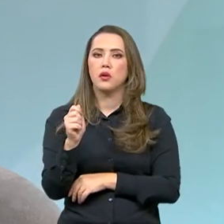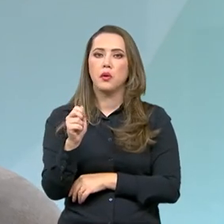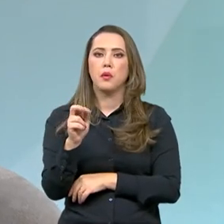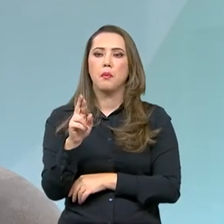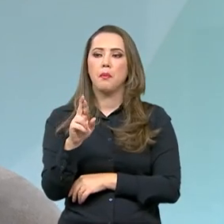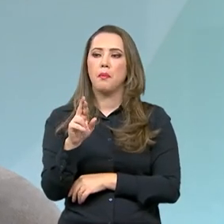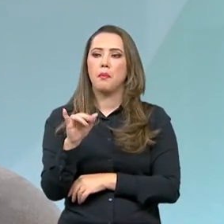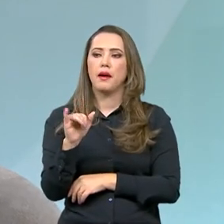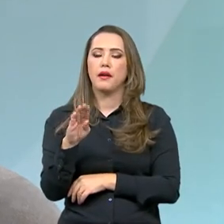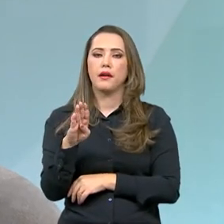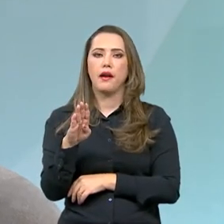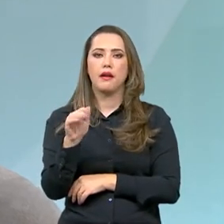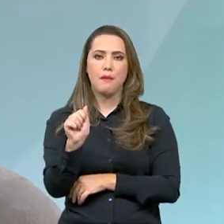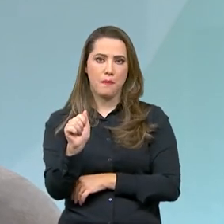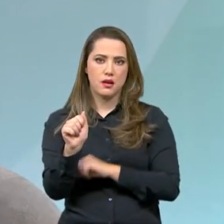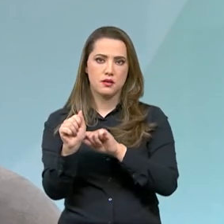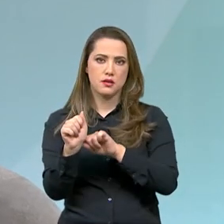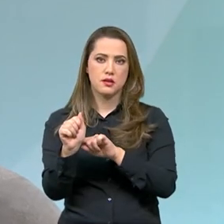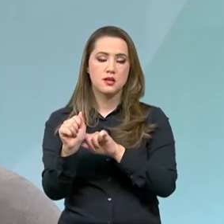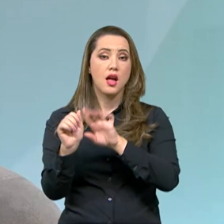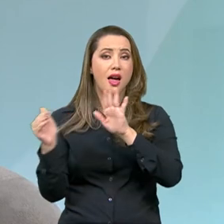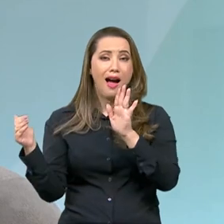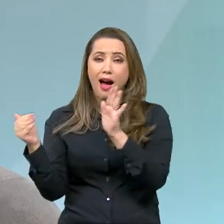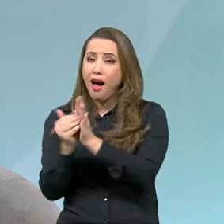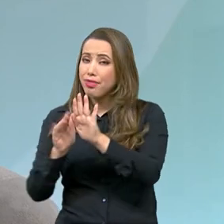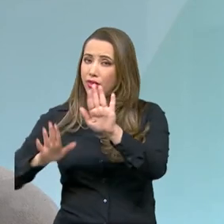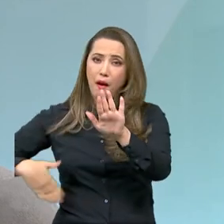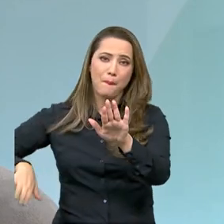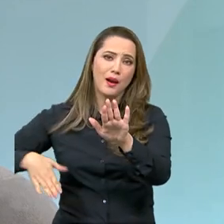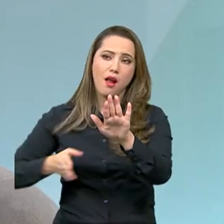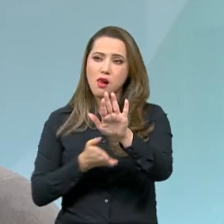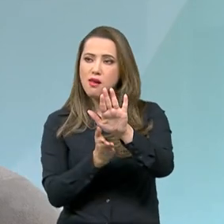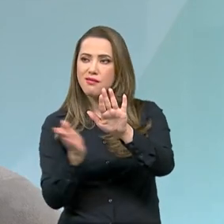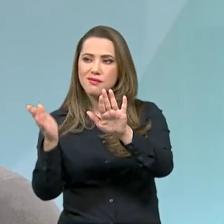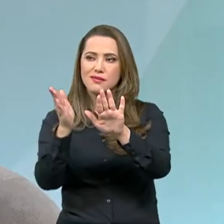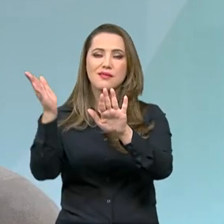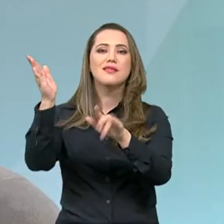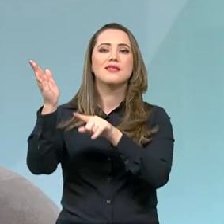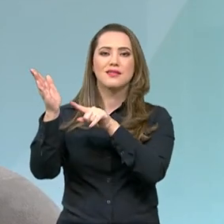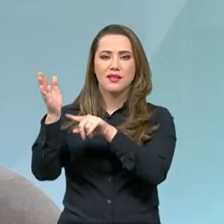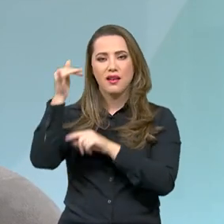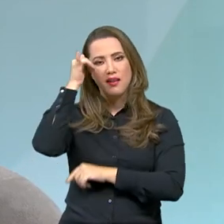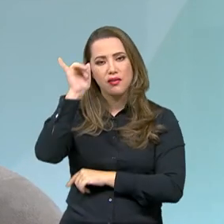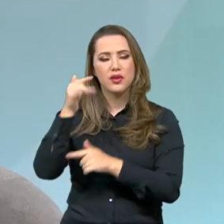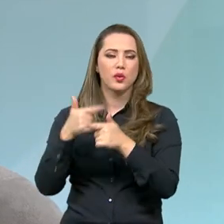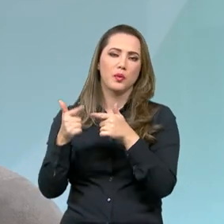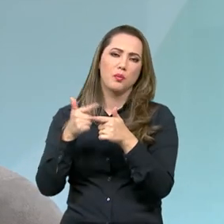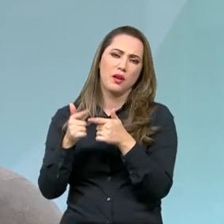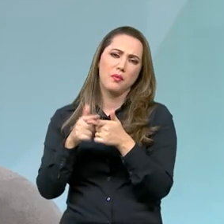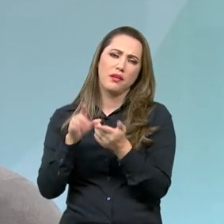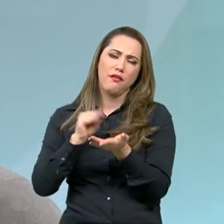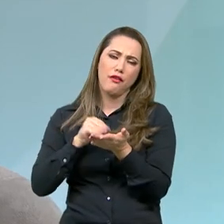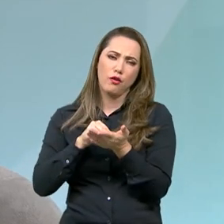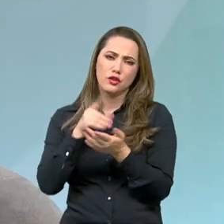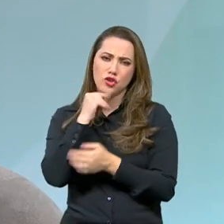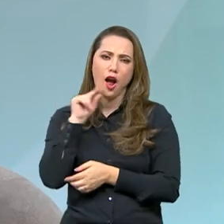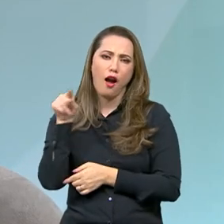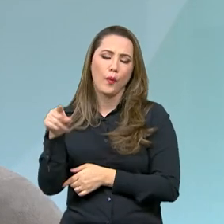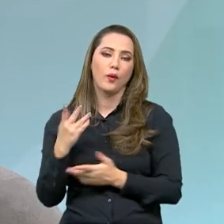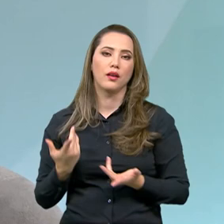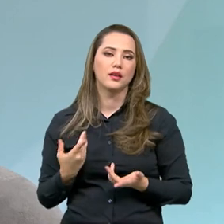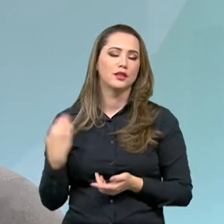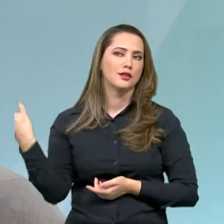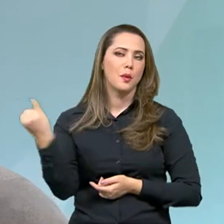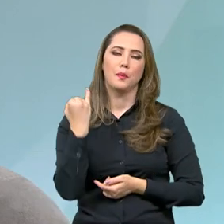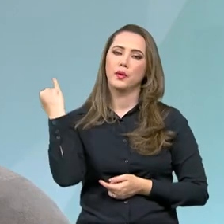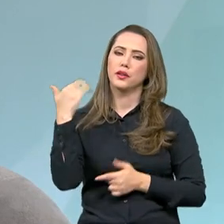Paraíba atravessa o estado da Paraíba até o litoral. Então, ele evita o problema da estiagem do rio. É uma obra que tem a funcionalidade